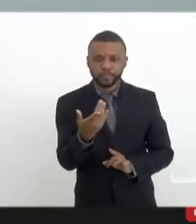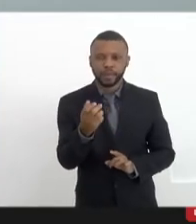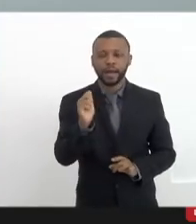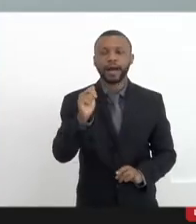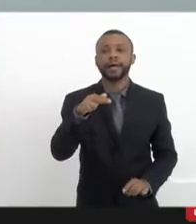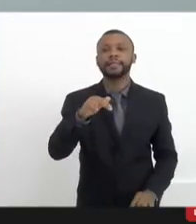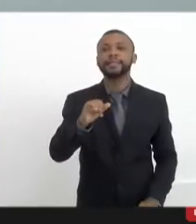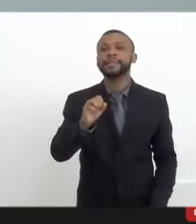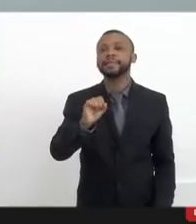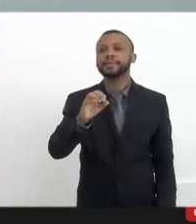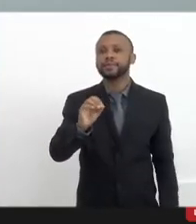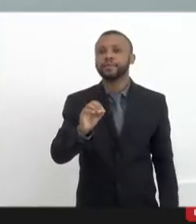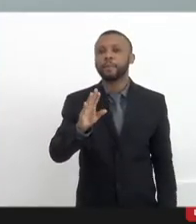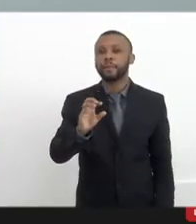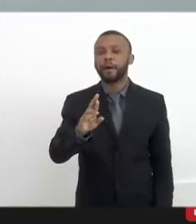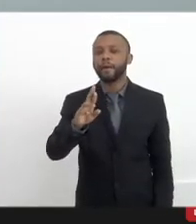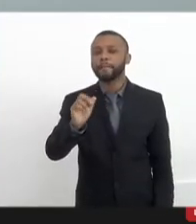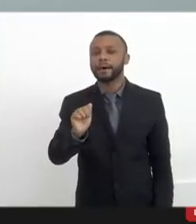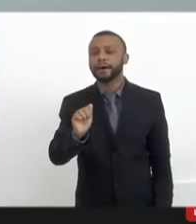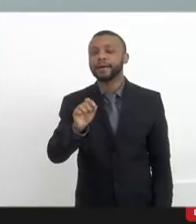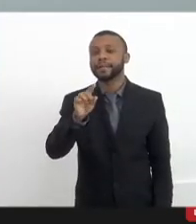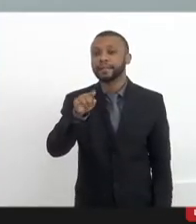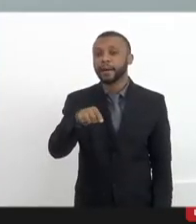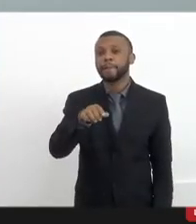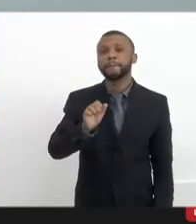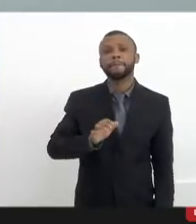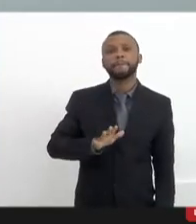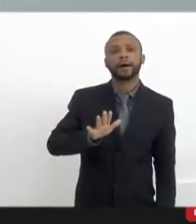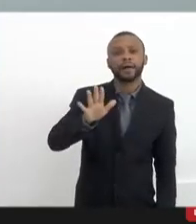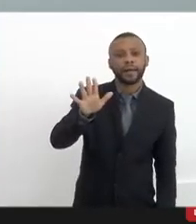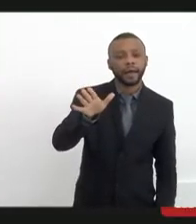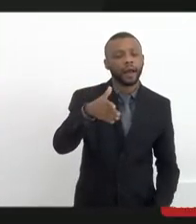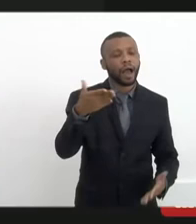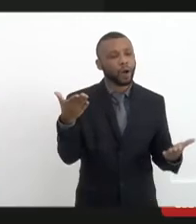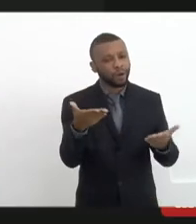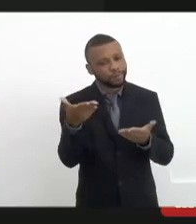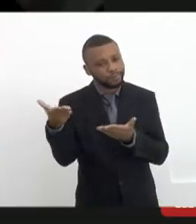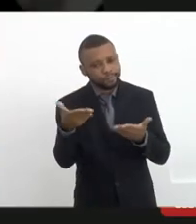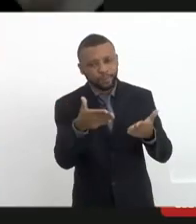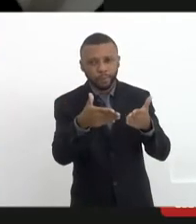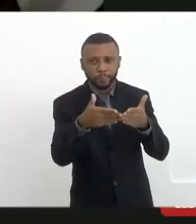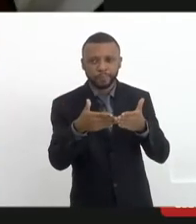Borba, Frente de Mobilização da Maré. Anísio Borba, você tem a palavra, por favor.